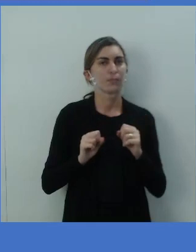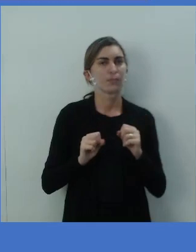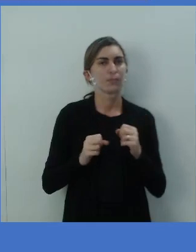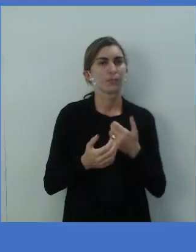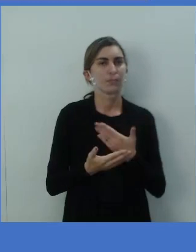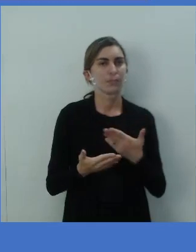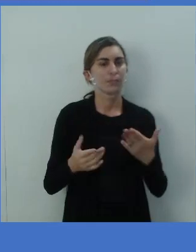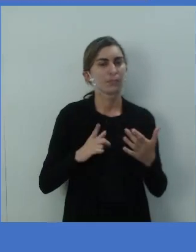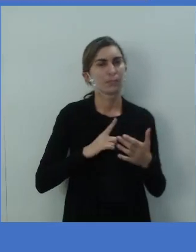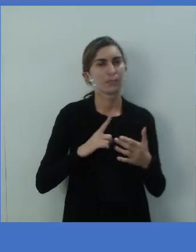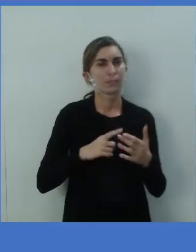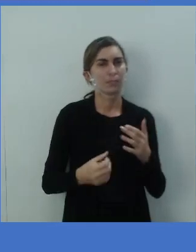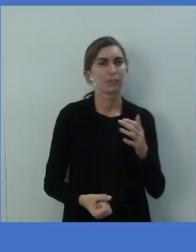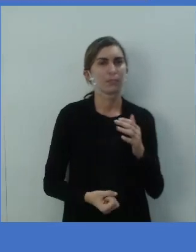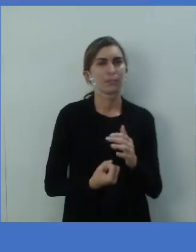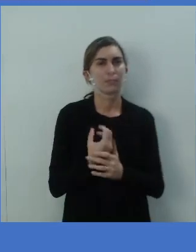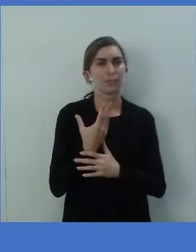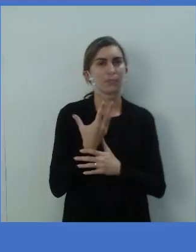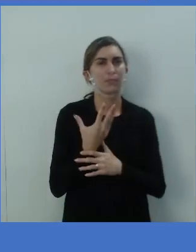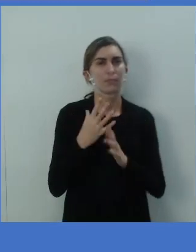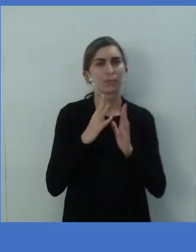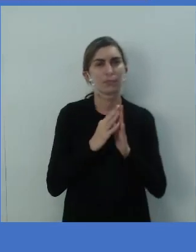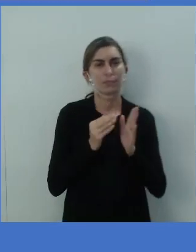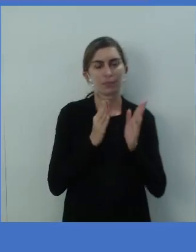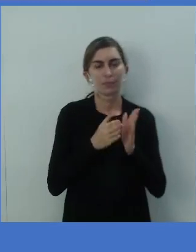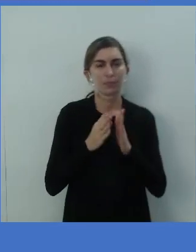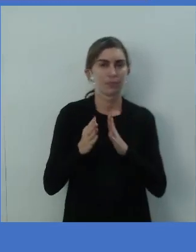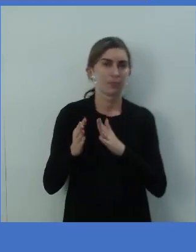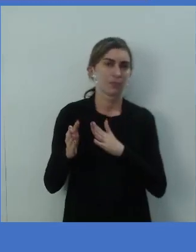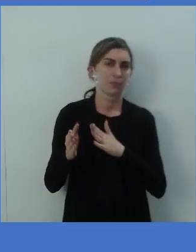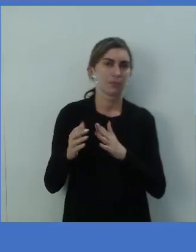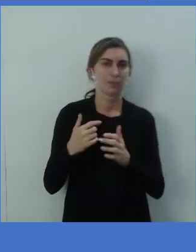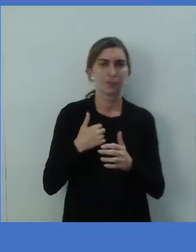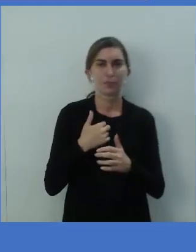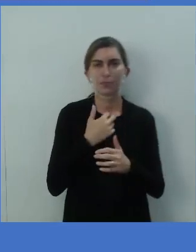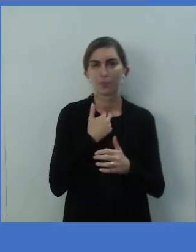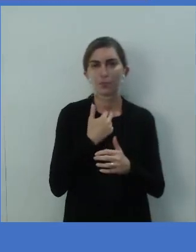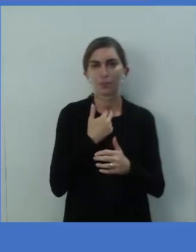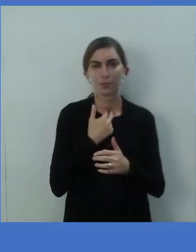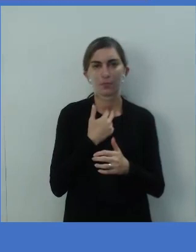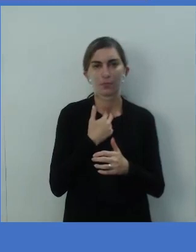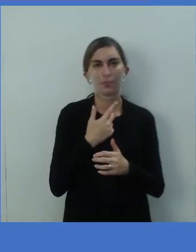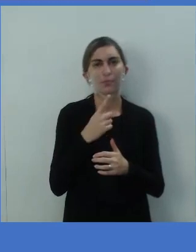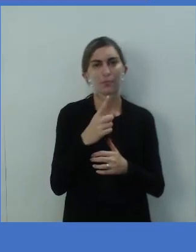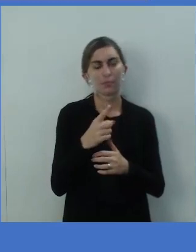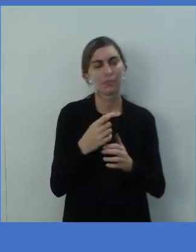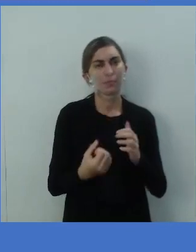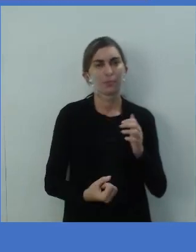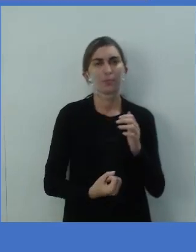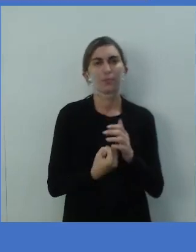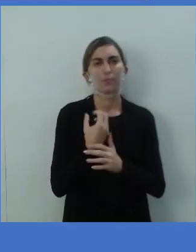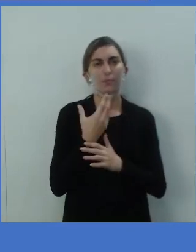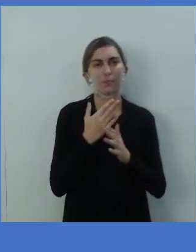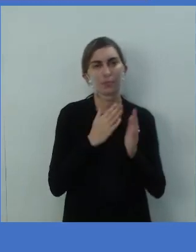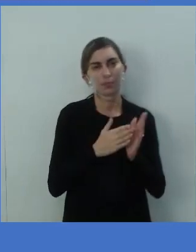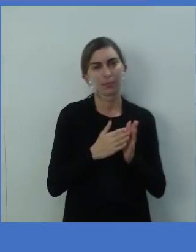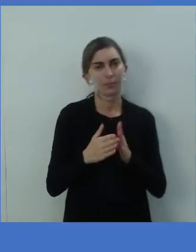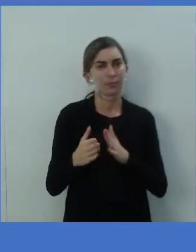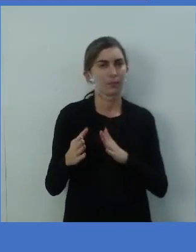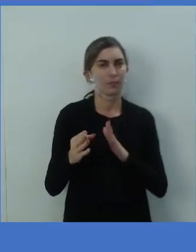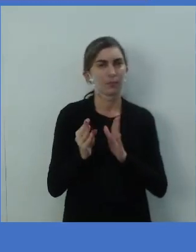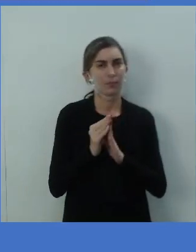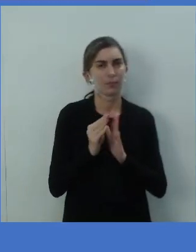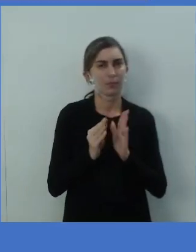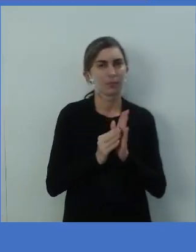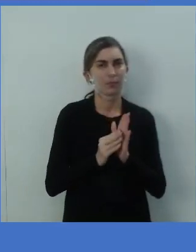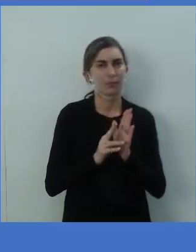você tenta criar essa sentença. Ou, I couldn't, eu não poderia. E aí, você cria essa sentença, colocando esse